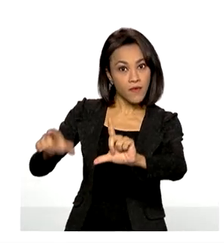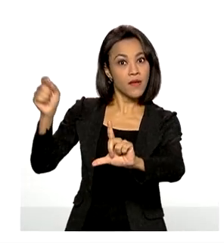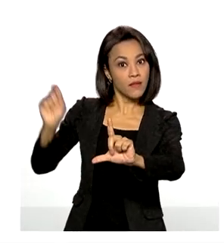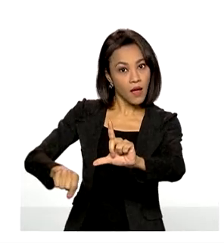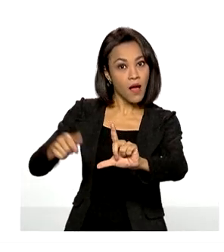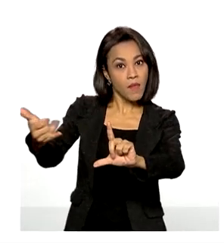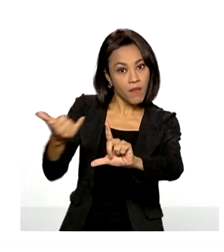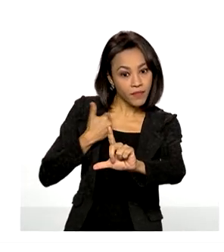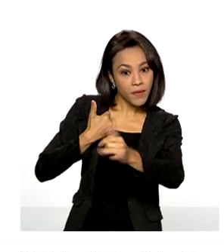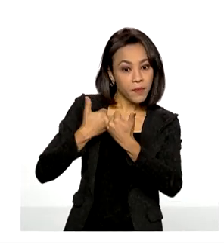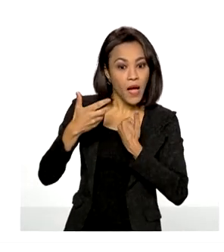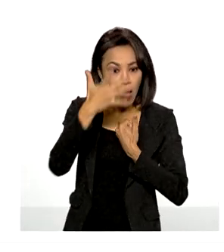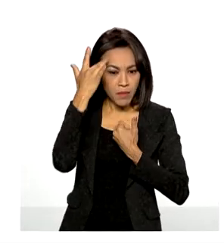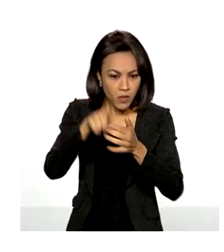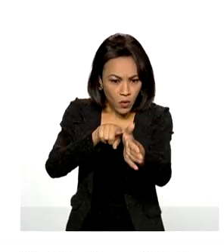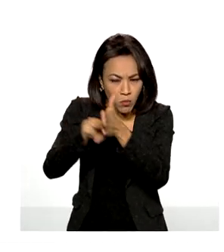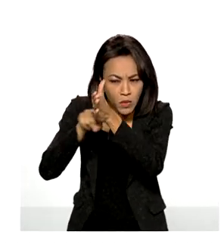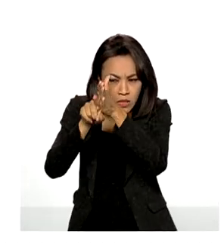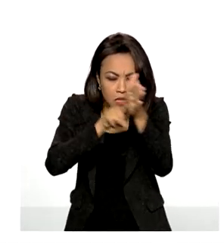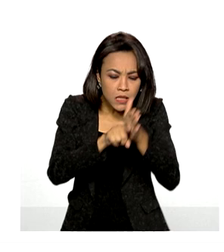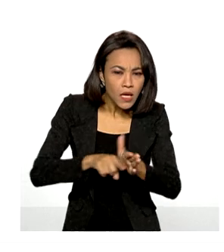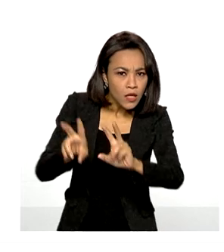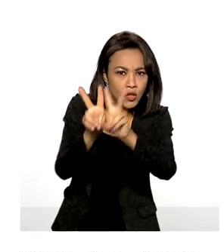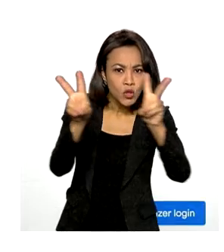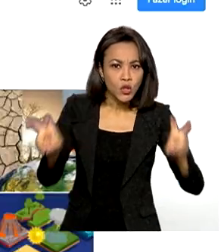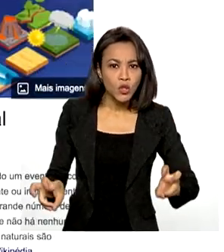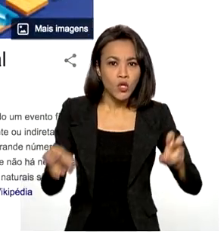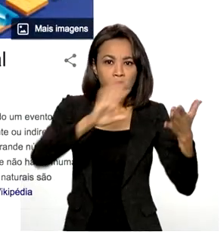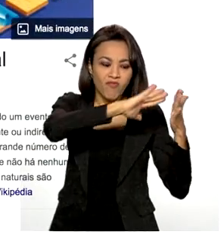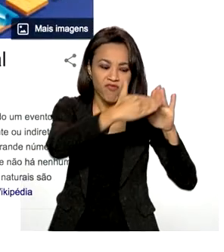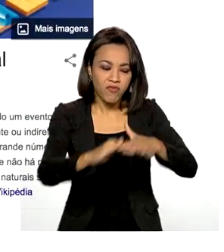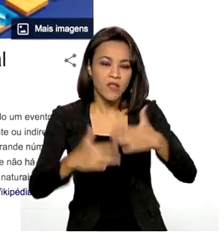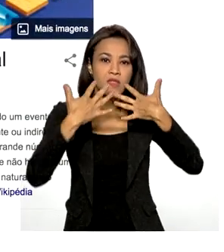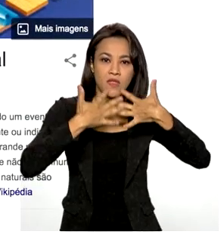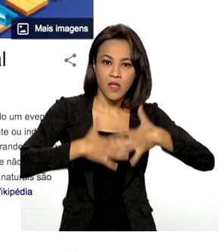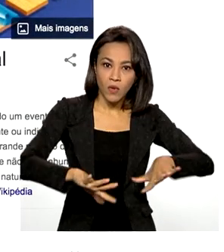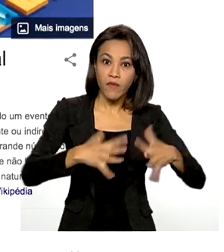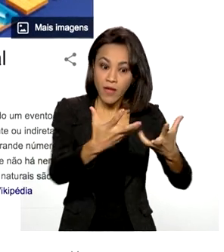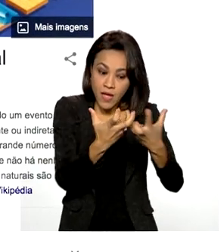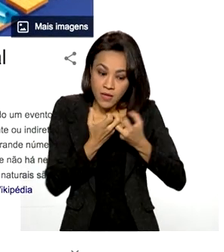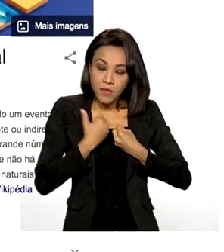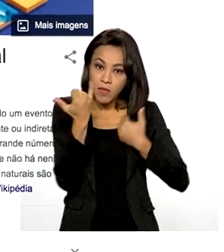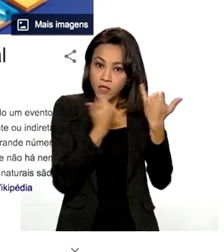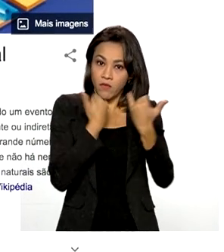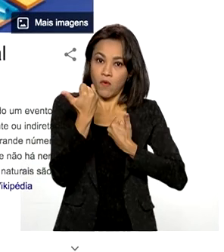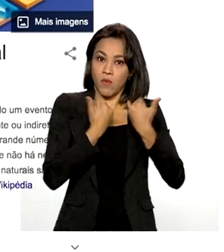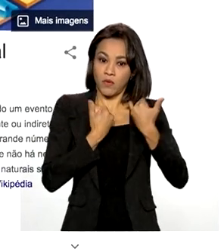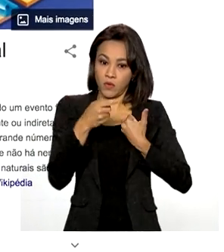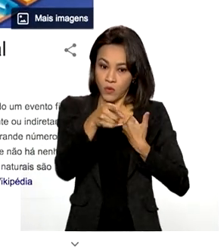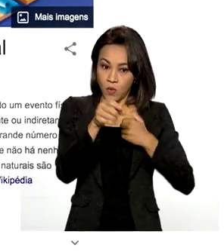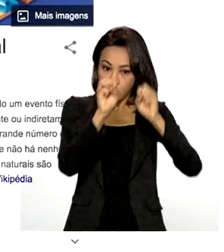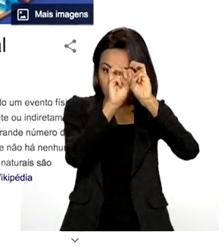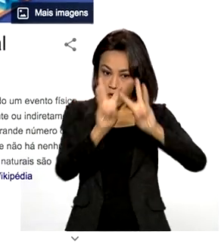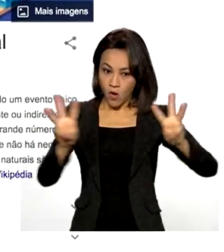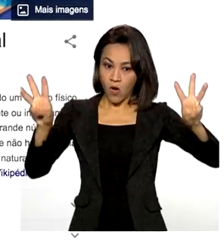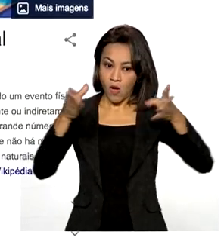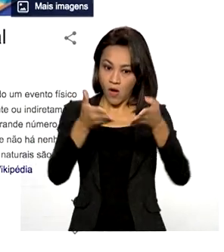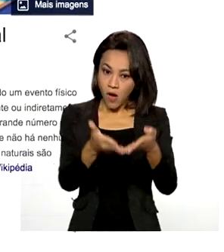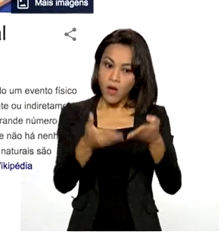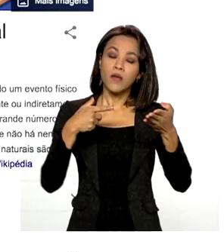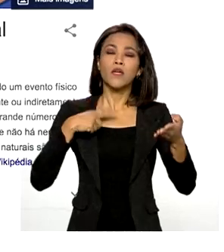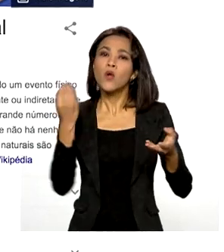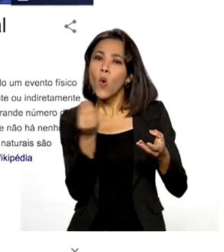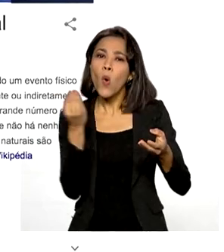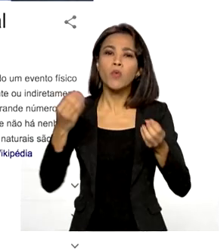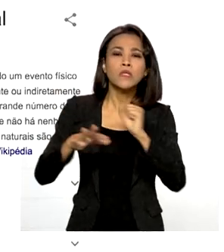que fizer qualquer busca no Google relacionado a desastres naturais receberá o alerta pelo site e as orientações e dicas